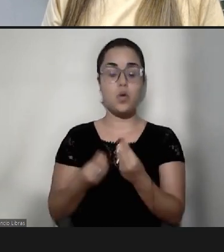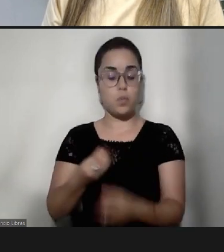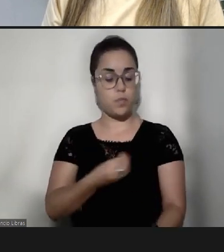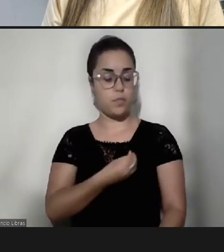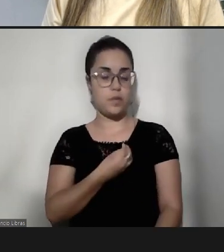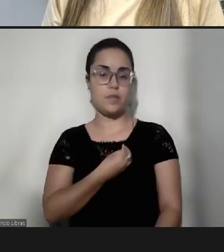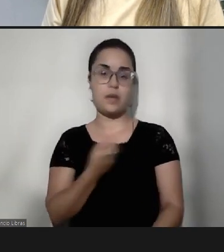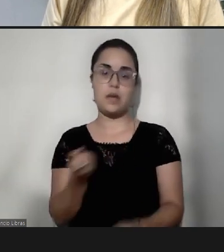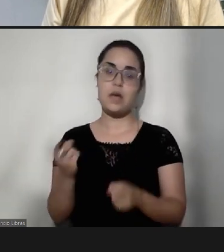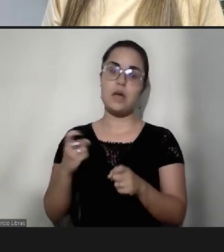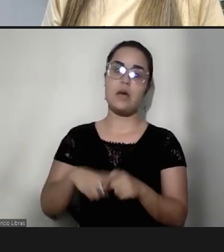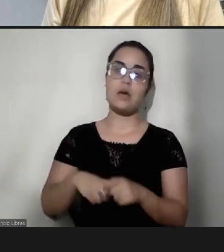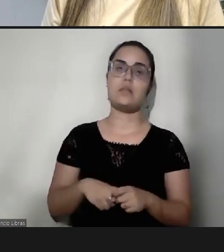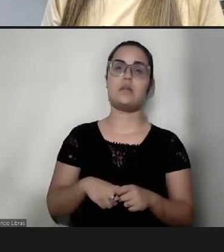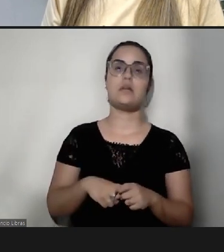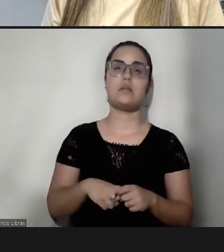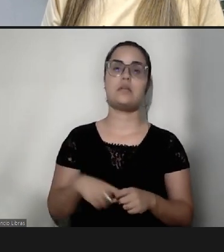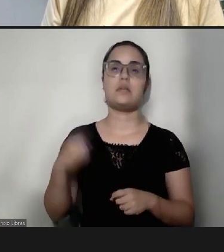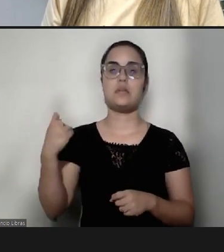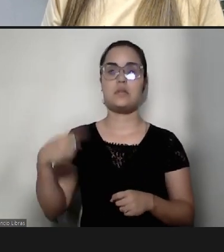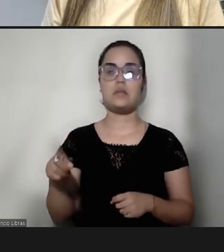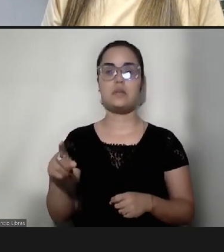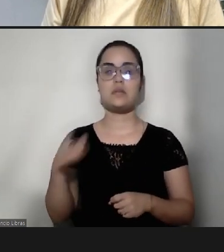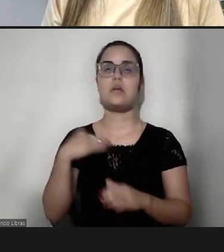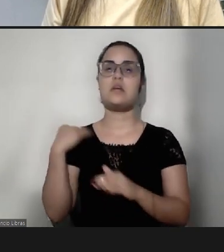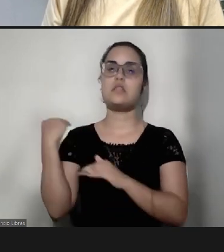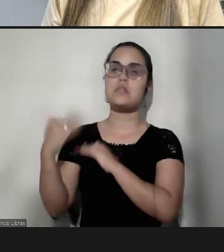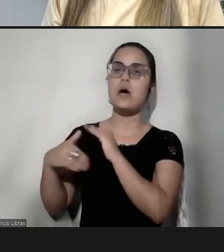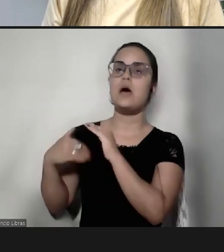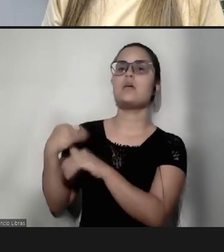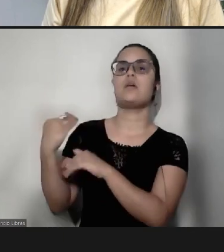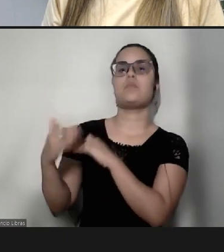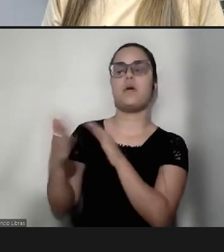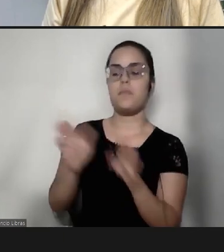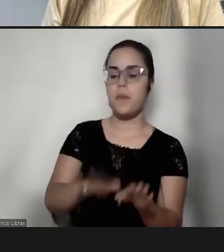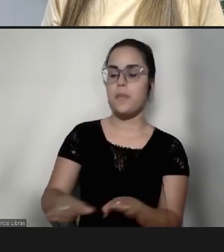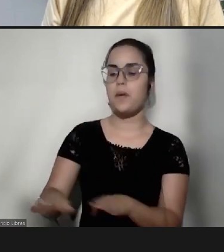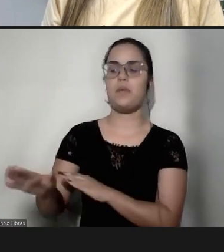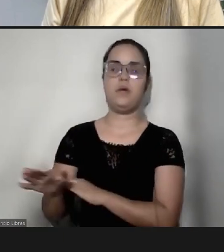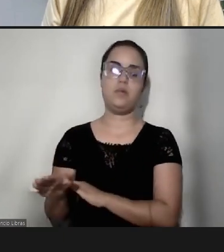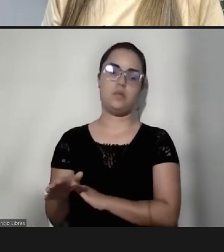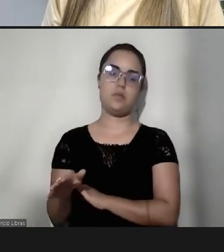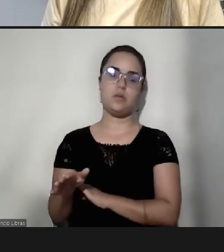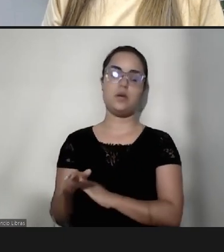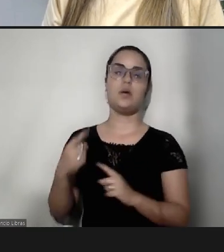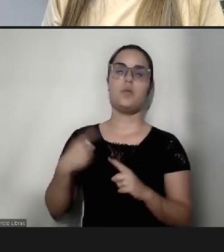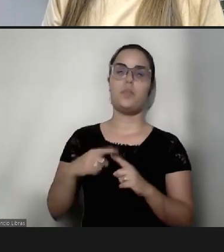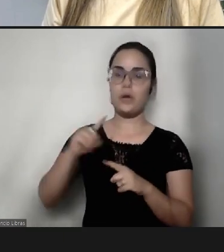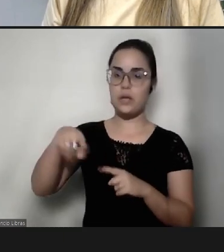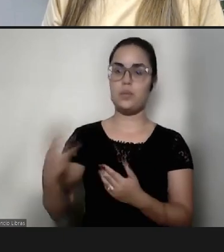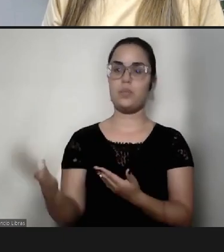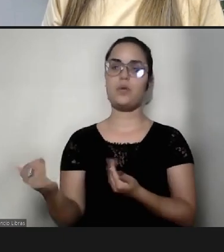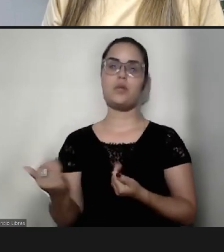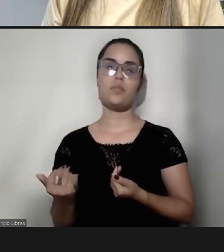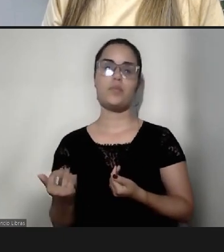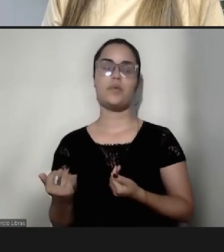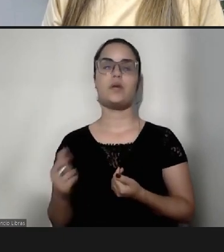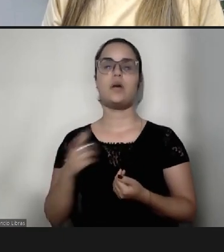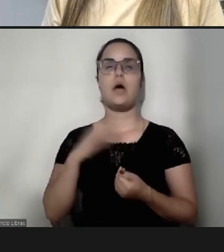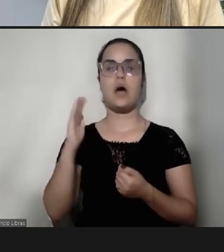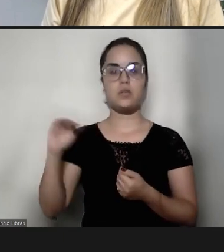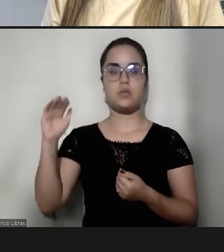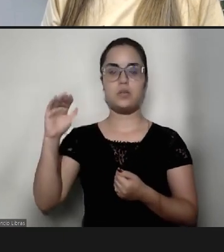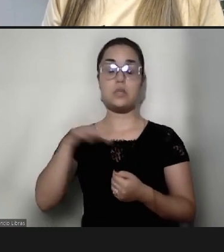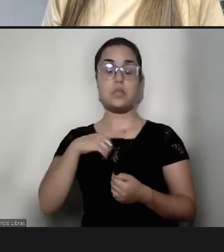trazer isso desde a infância, porque depois, na adolescência, que ele vai ter mais